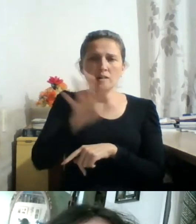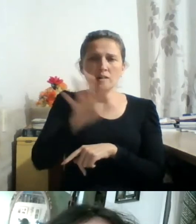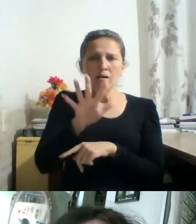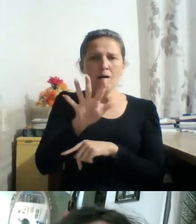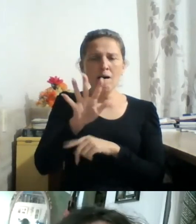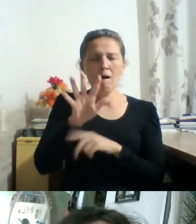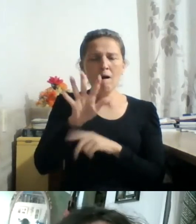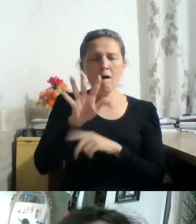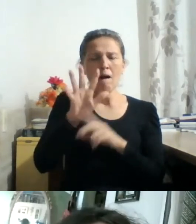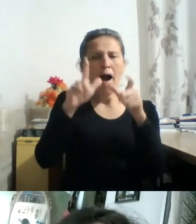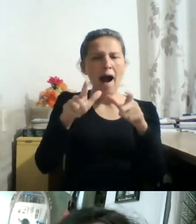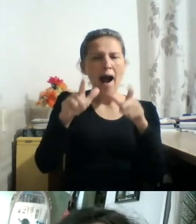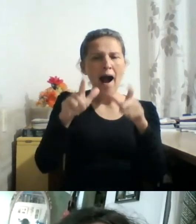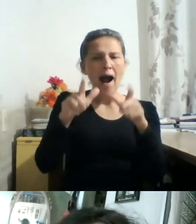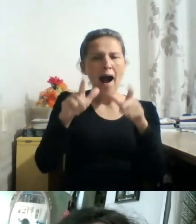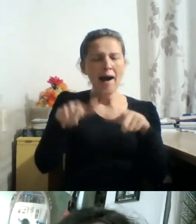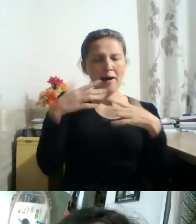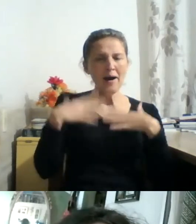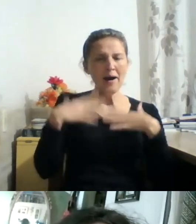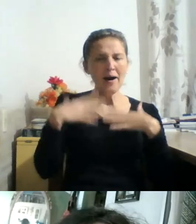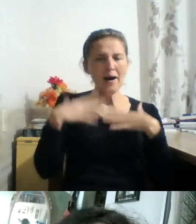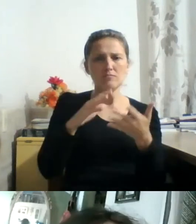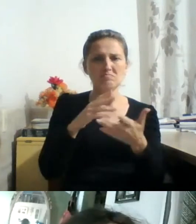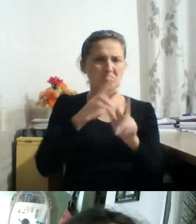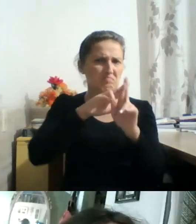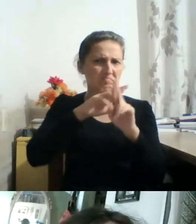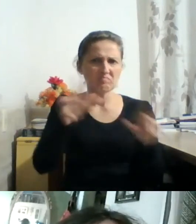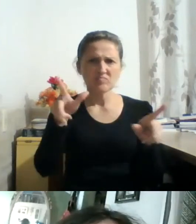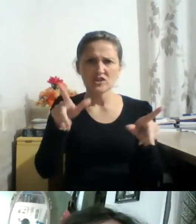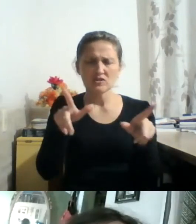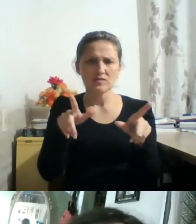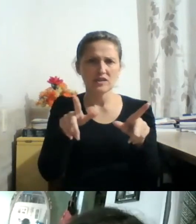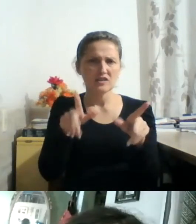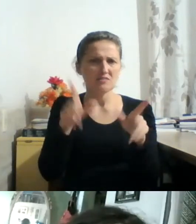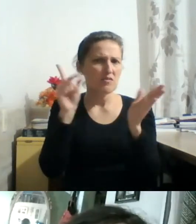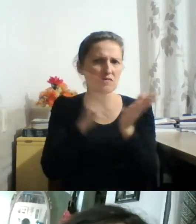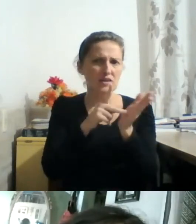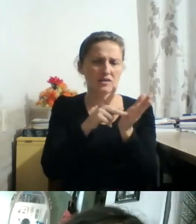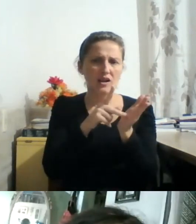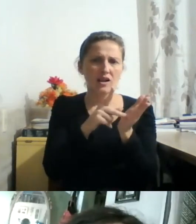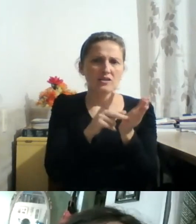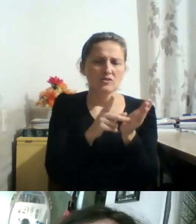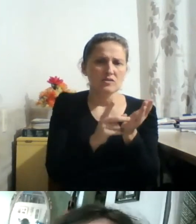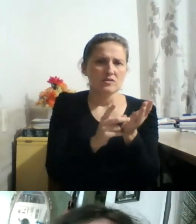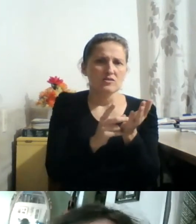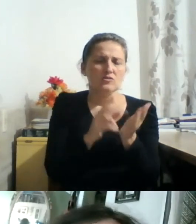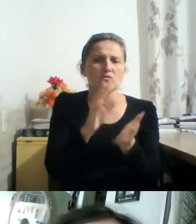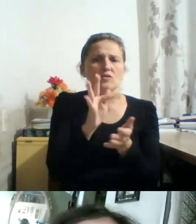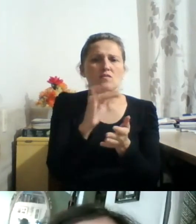seus códigos, em suas tramas, em suas verdades, em suas ficções.